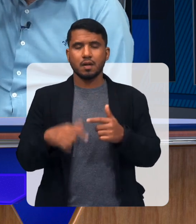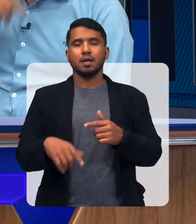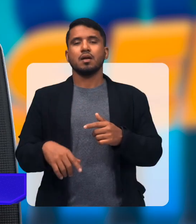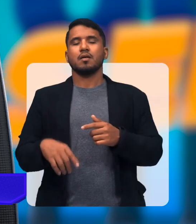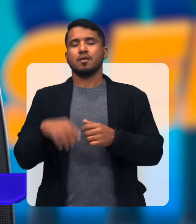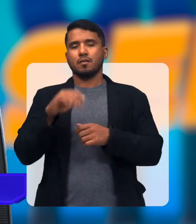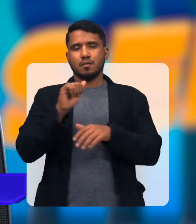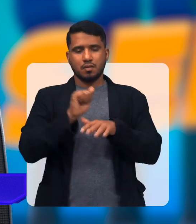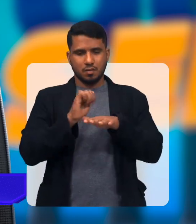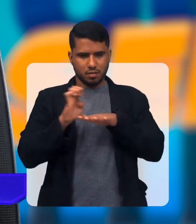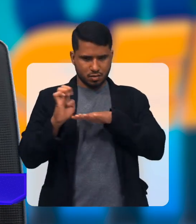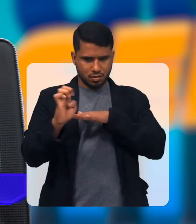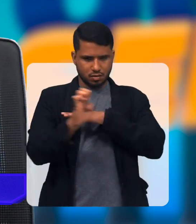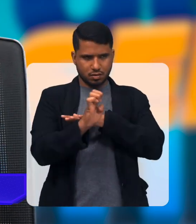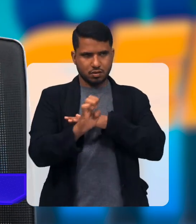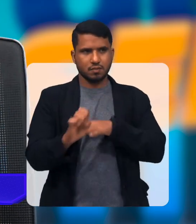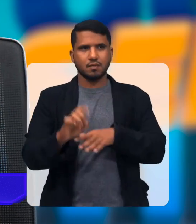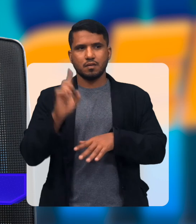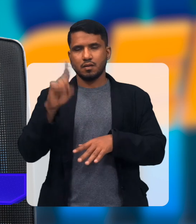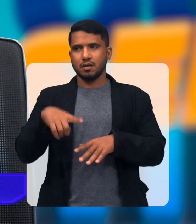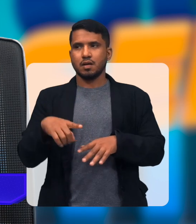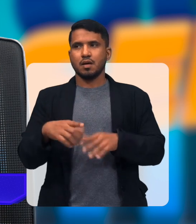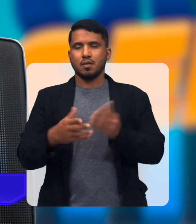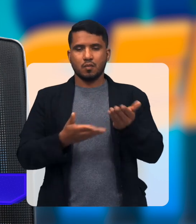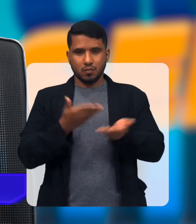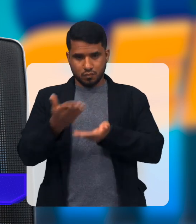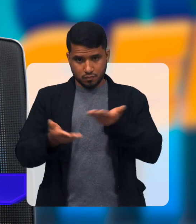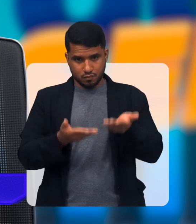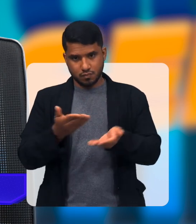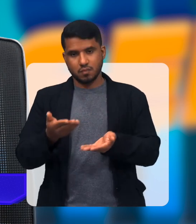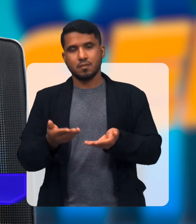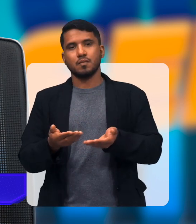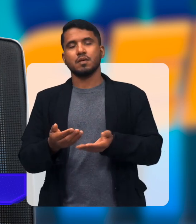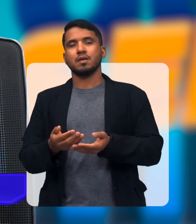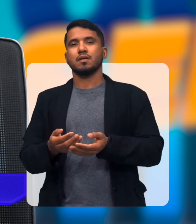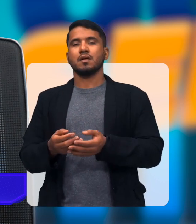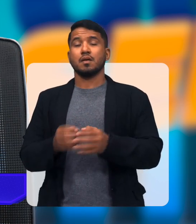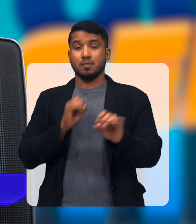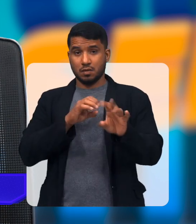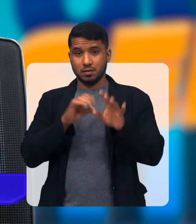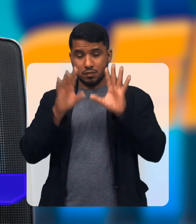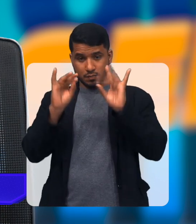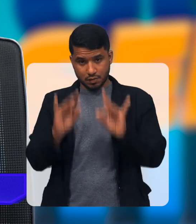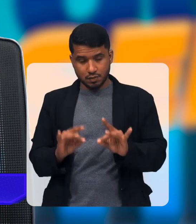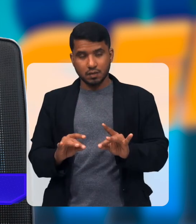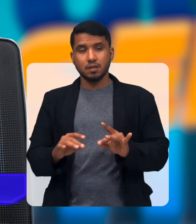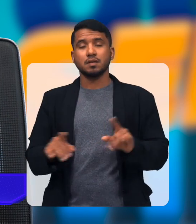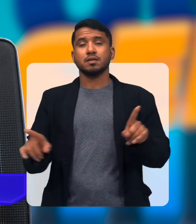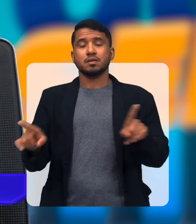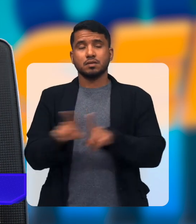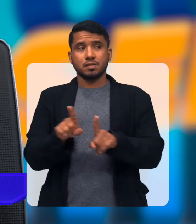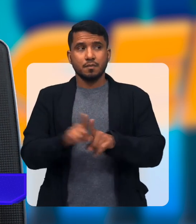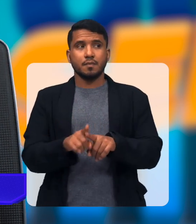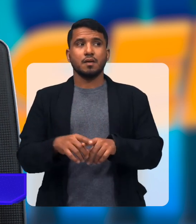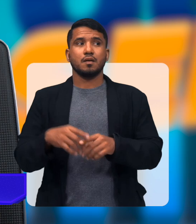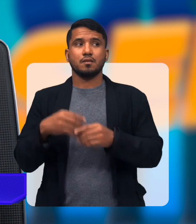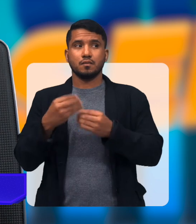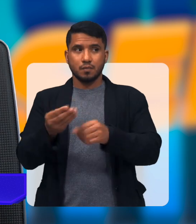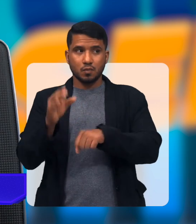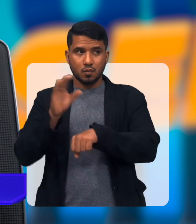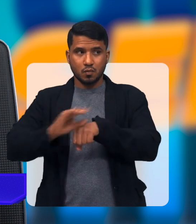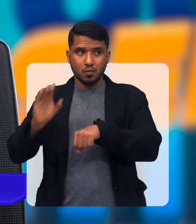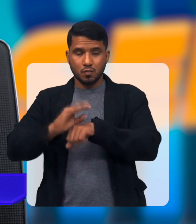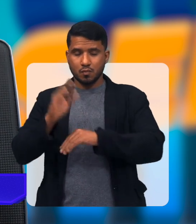trabalhamos com a parte de AE, né? Que é atendimento educacional especializado De também